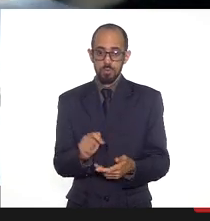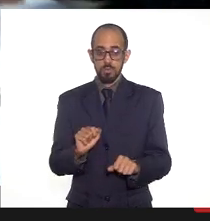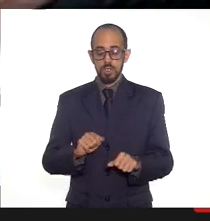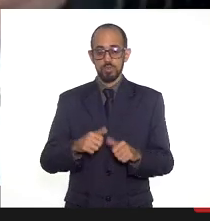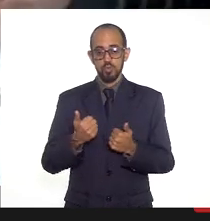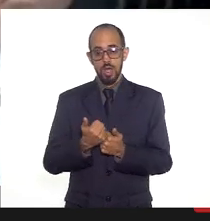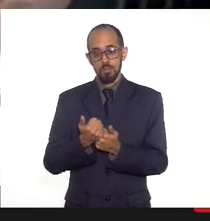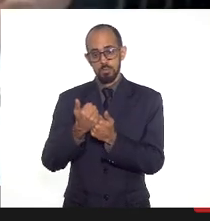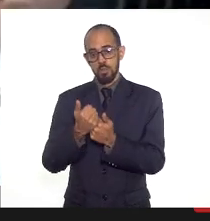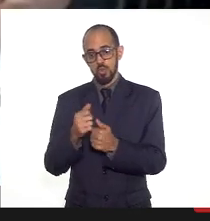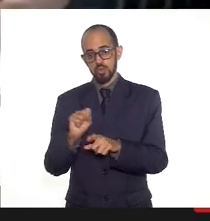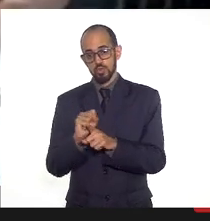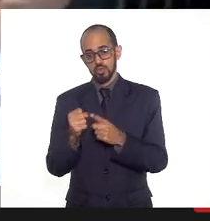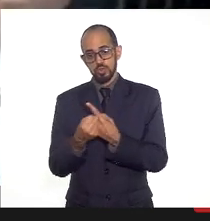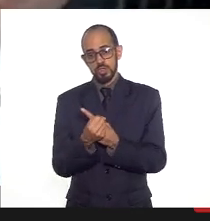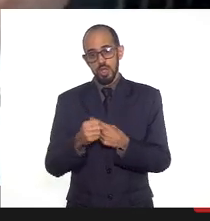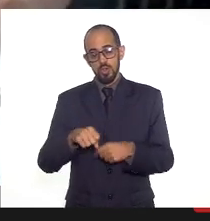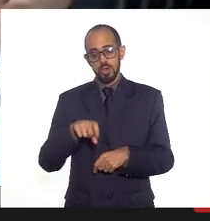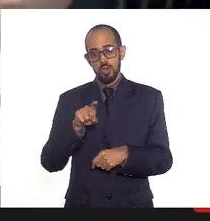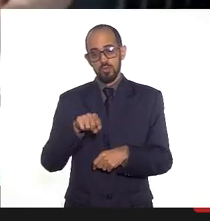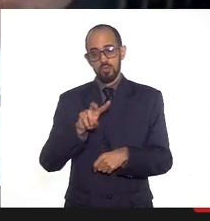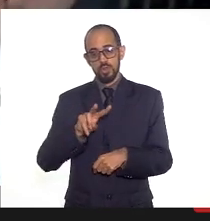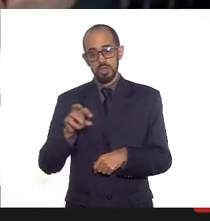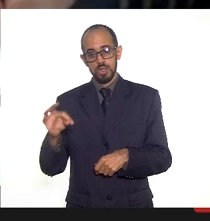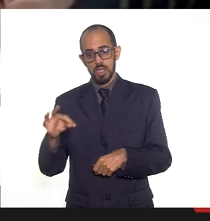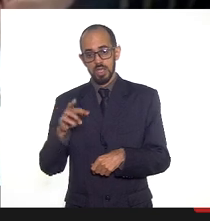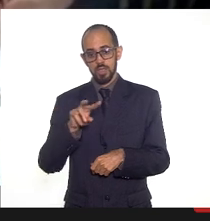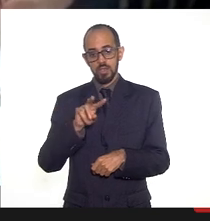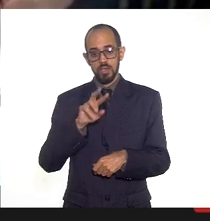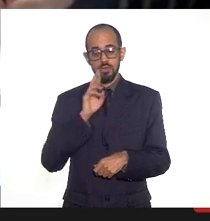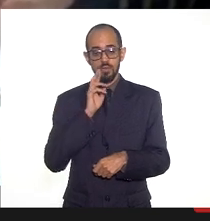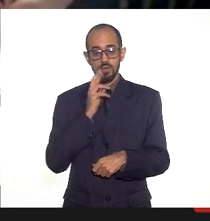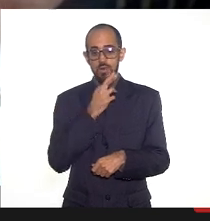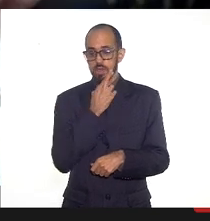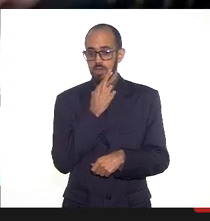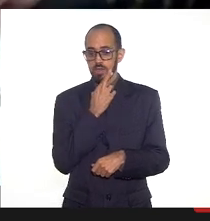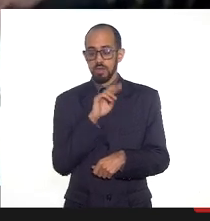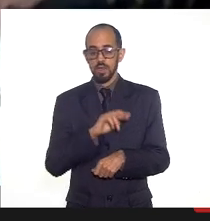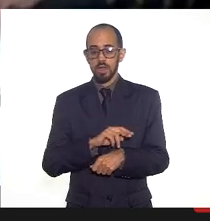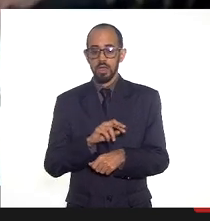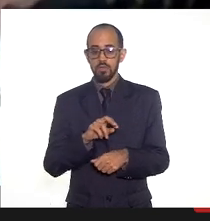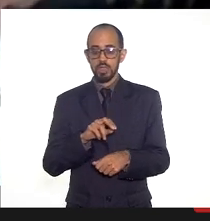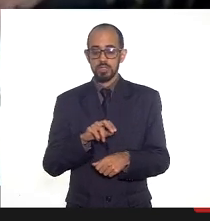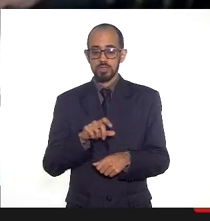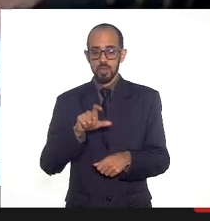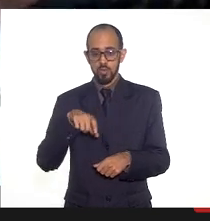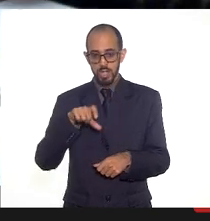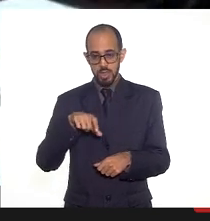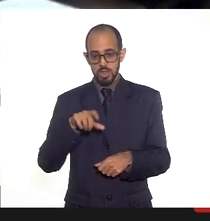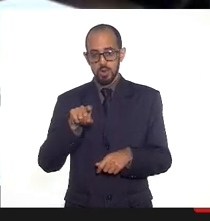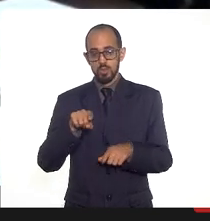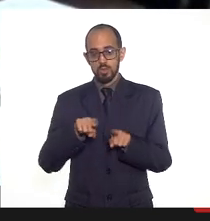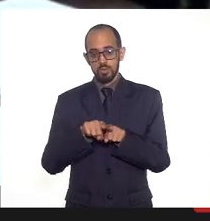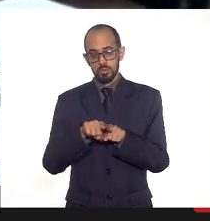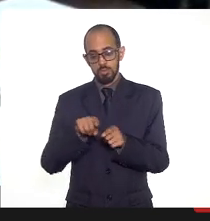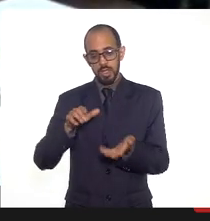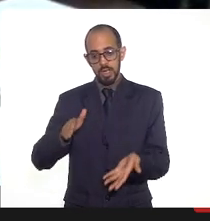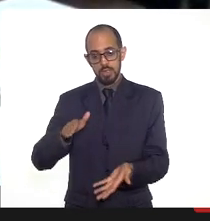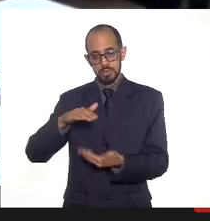apoio social, do vale, transporte, do vale alimentação ou cesta básica, isso vai ter que ser definido no nível local.